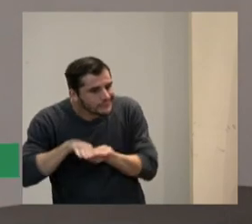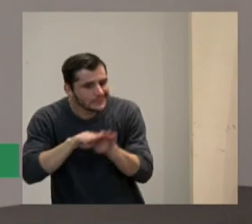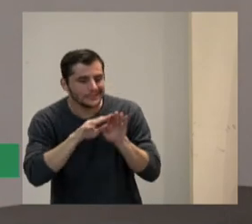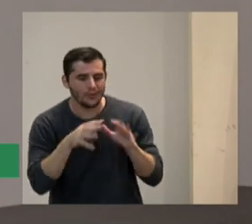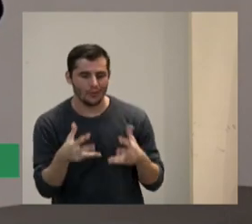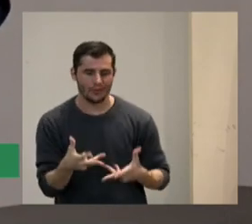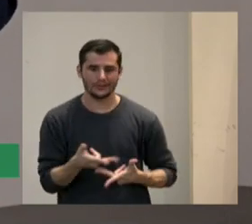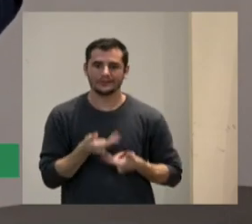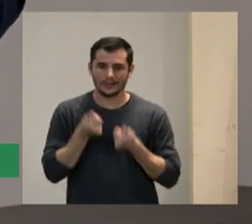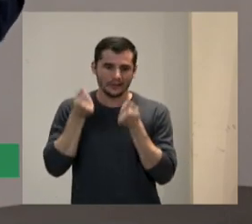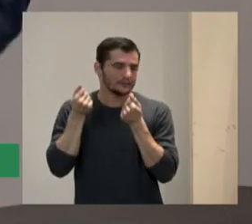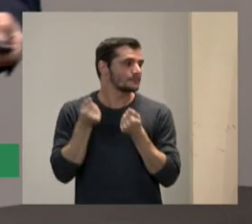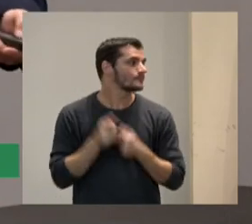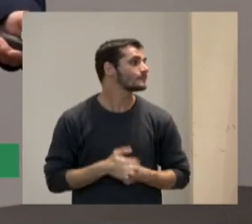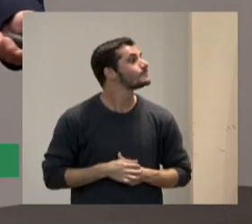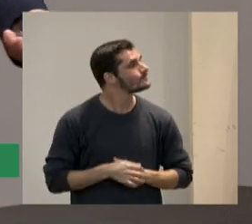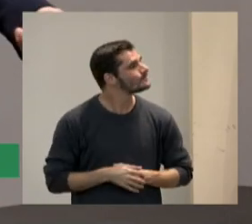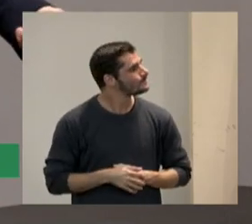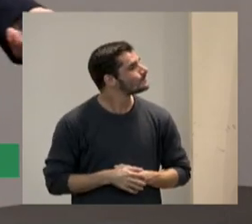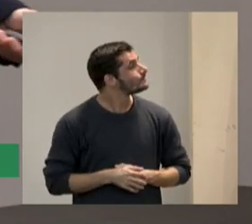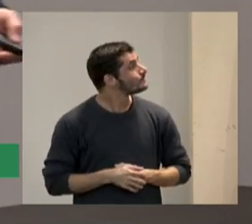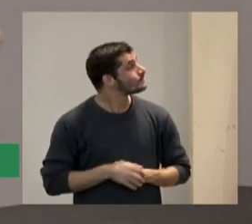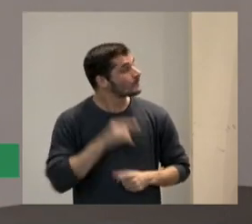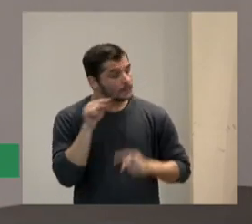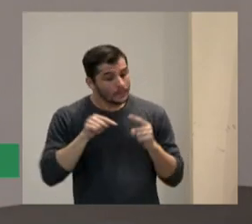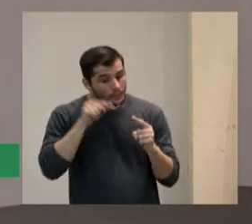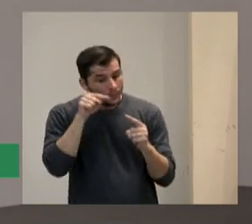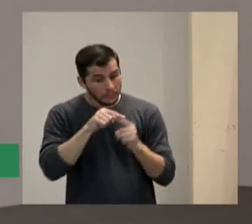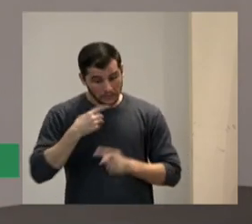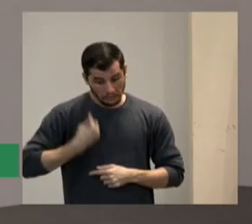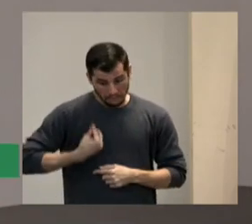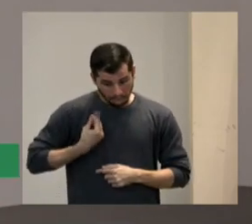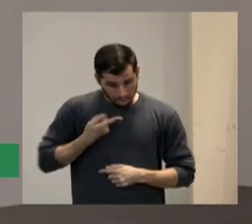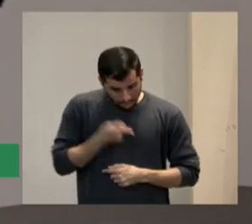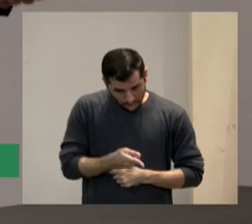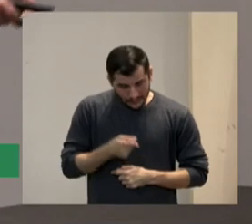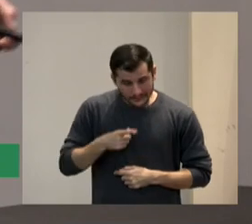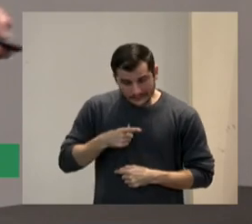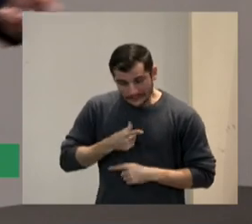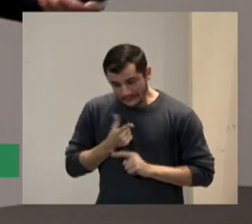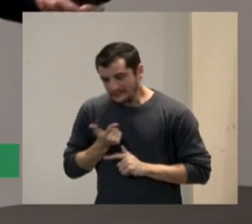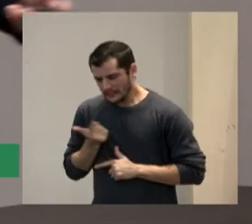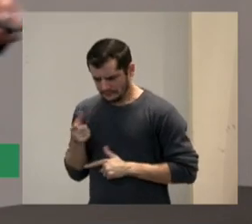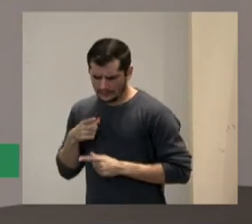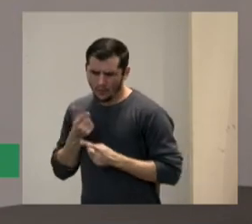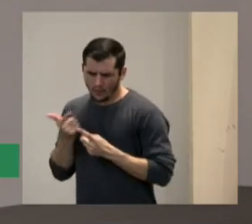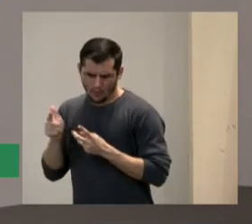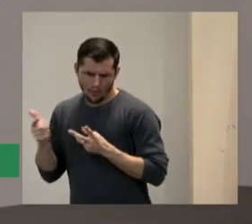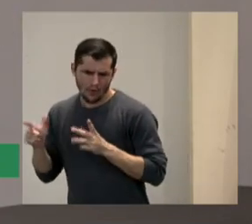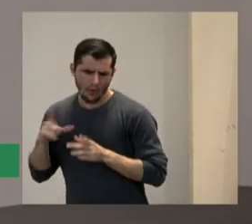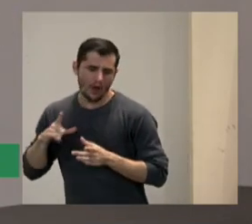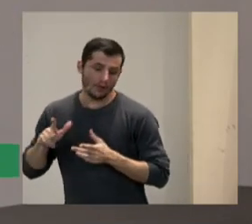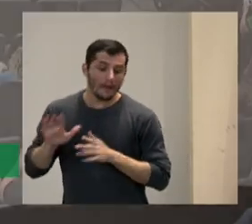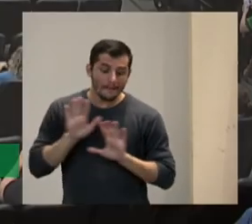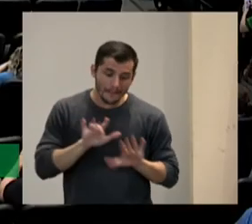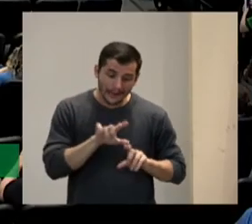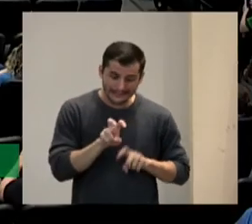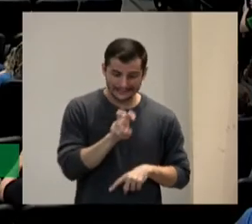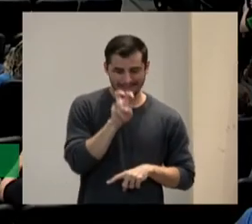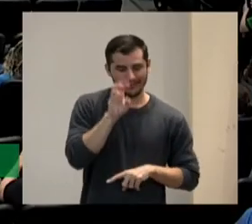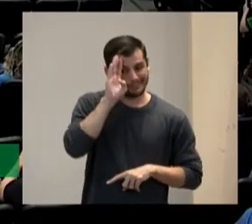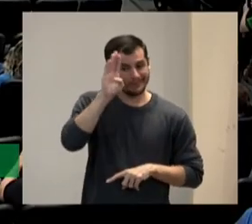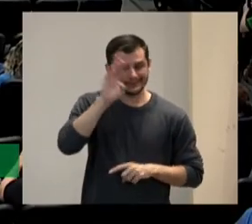os objetivos do DUA seriam entre outros mas coloquei cinco fundamentais